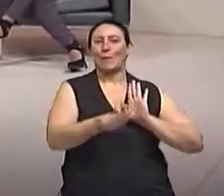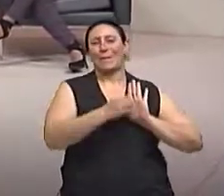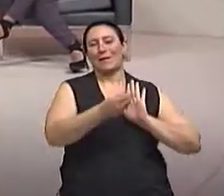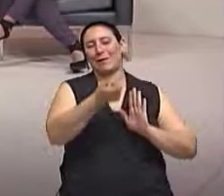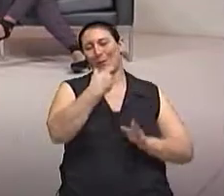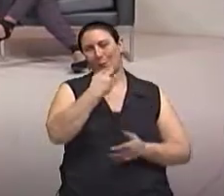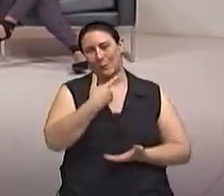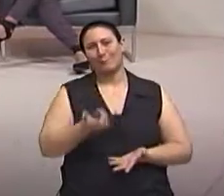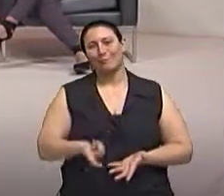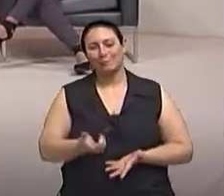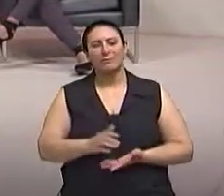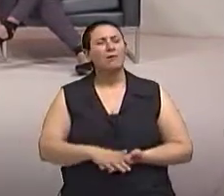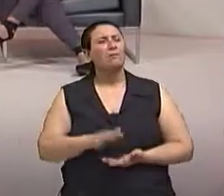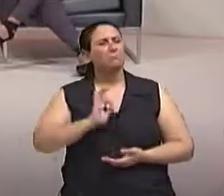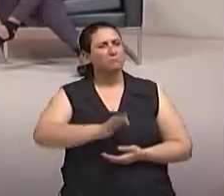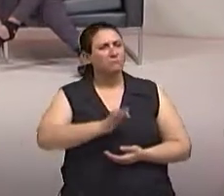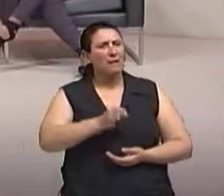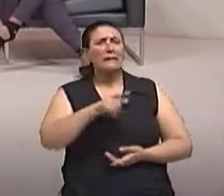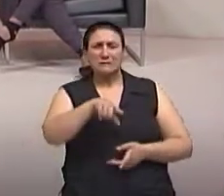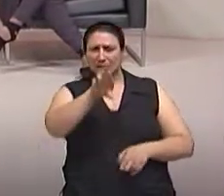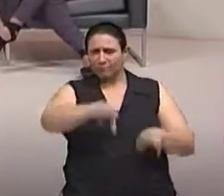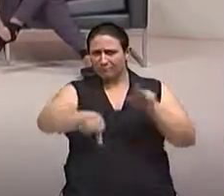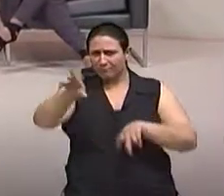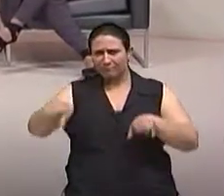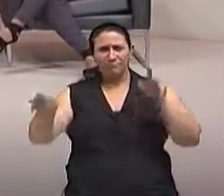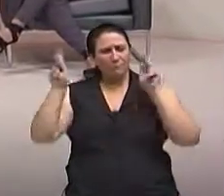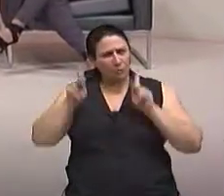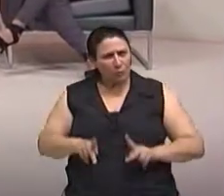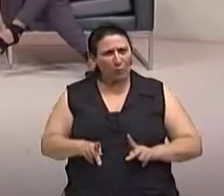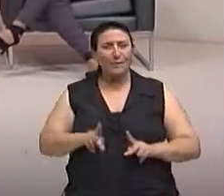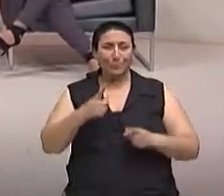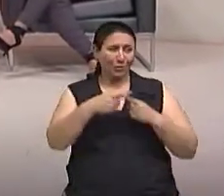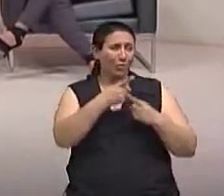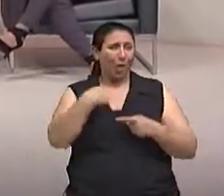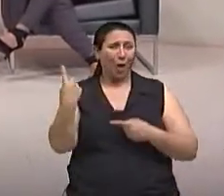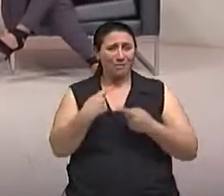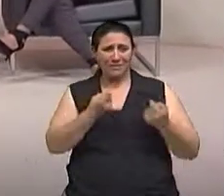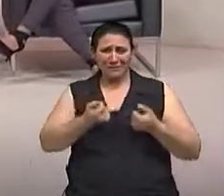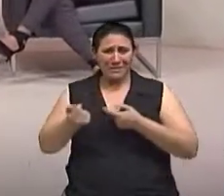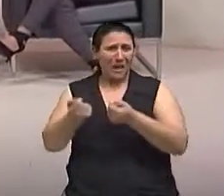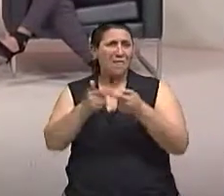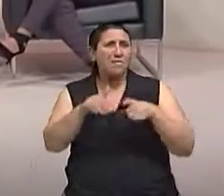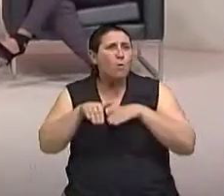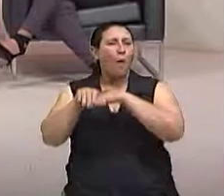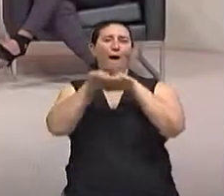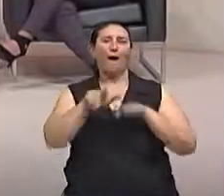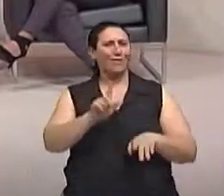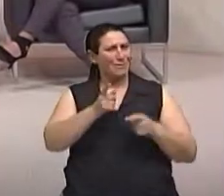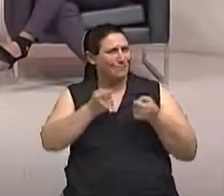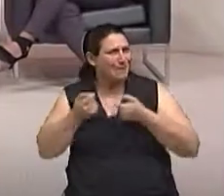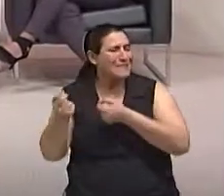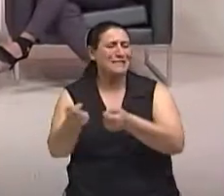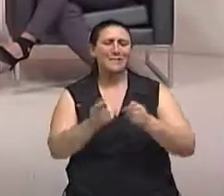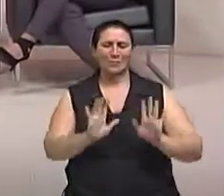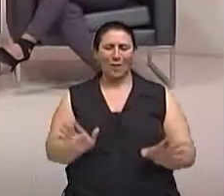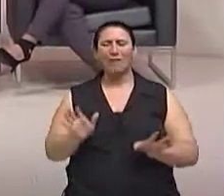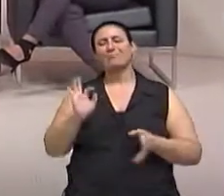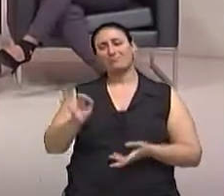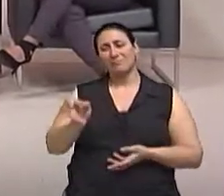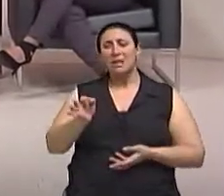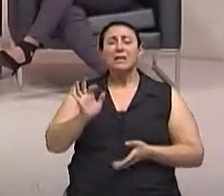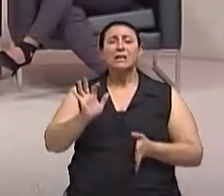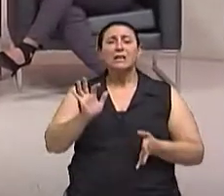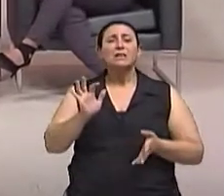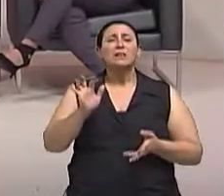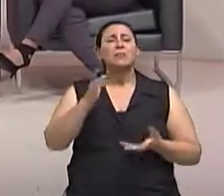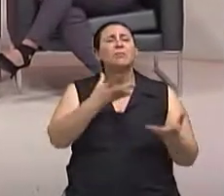tudo depende de uma avaliação de pessoa para pessoa. Nós só somos semelhantes, né? Nós não somos iguais. Não somos iguais. Não somos. Mas